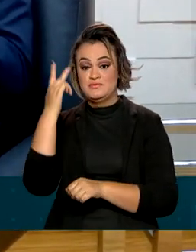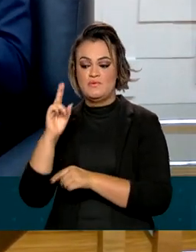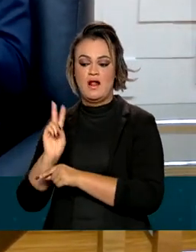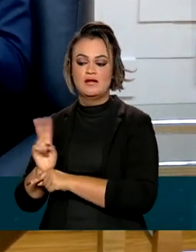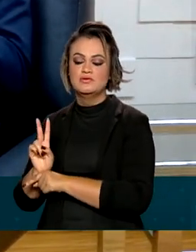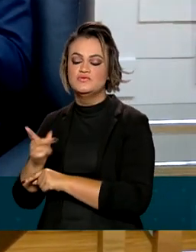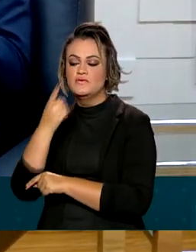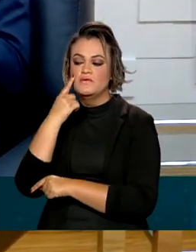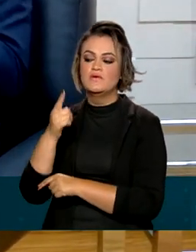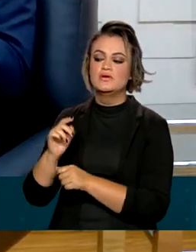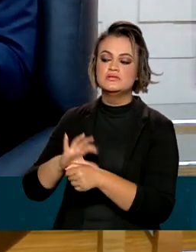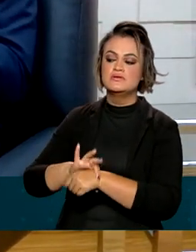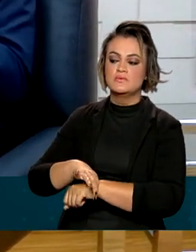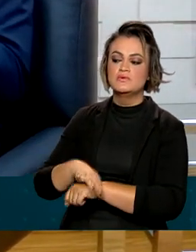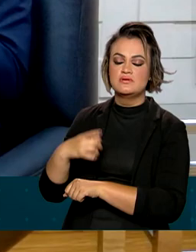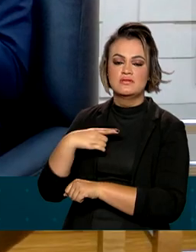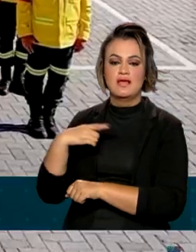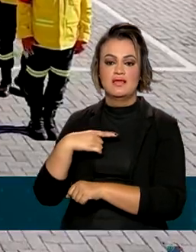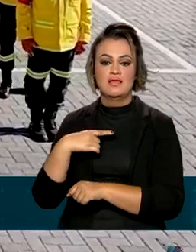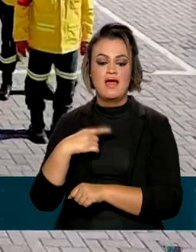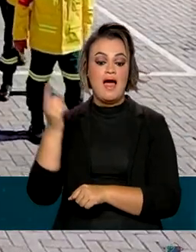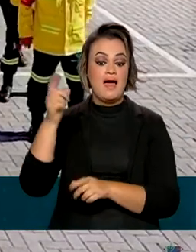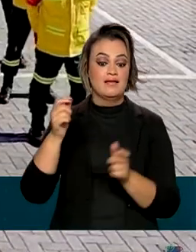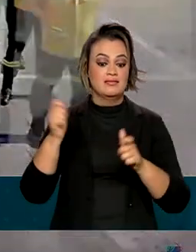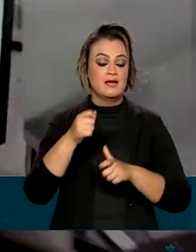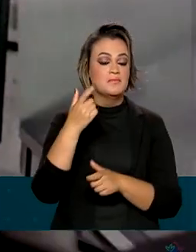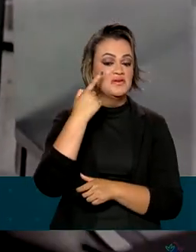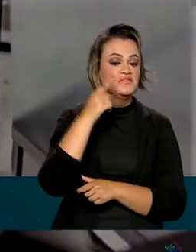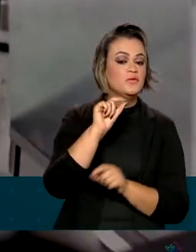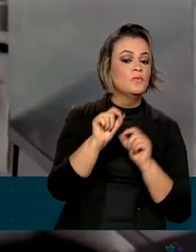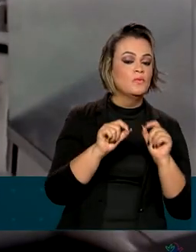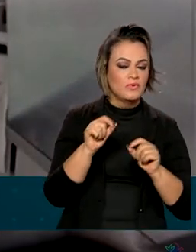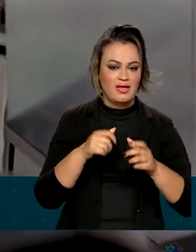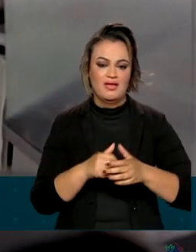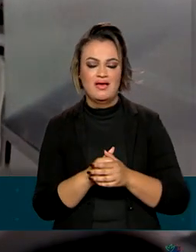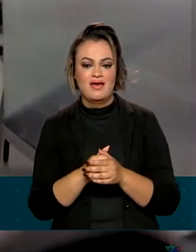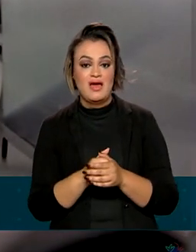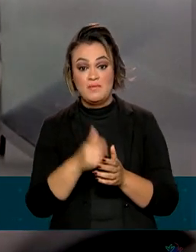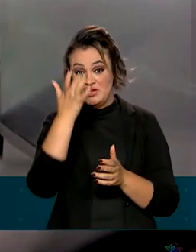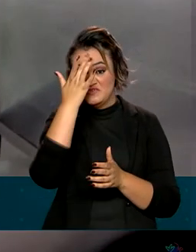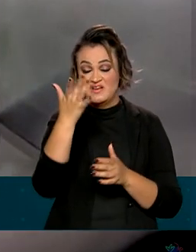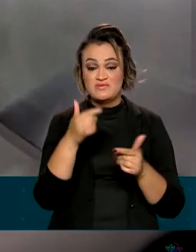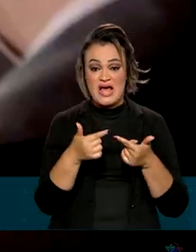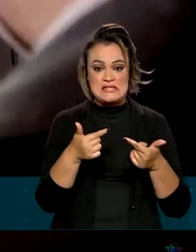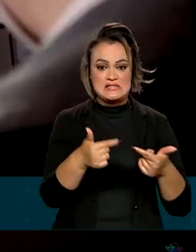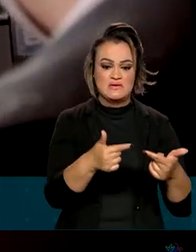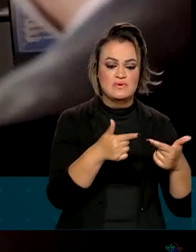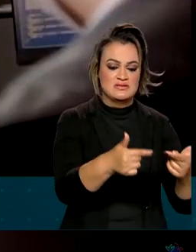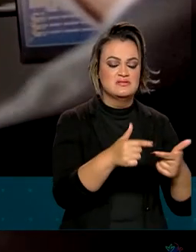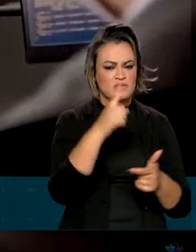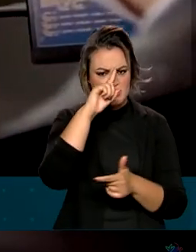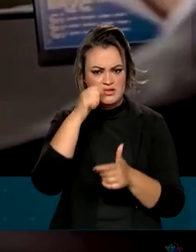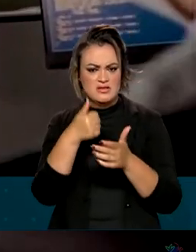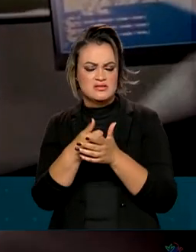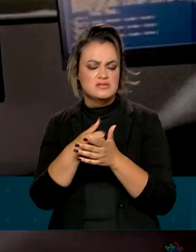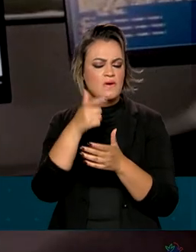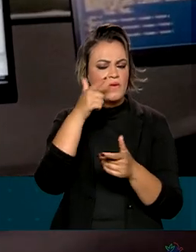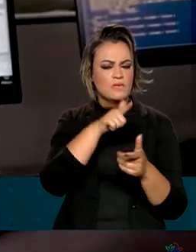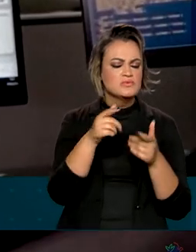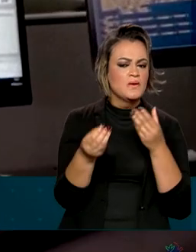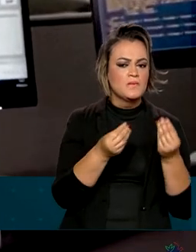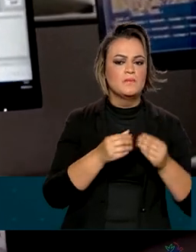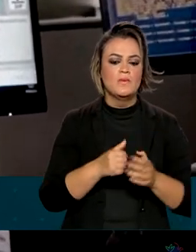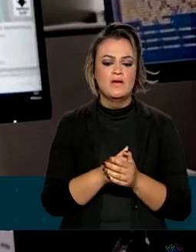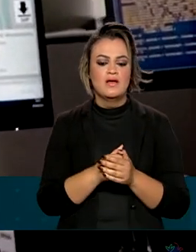no campo. O georreferenciamento, ele permite isso. Facilitam as ações que têm que serem tomadas, as decisões que têm que ser tomadas, muitas